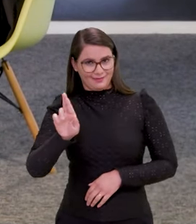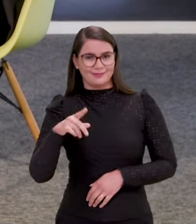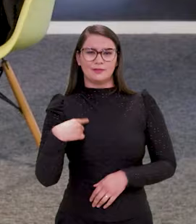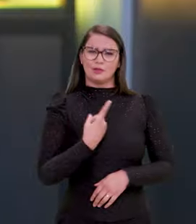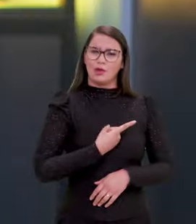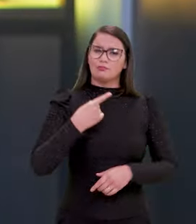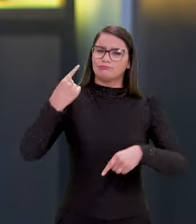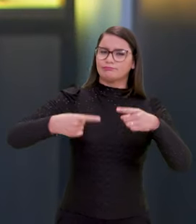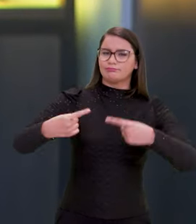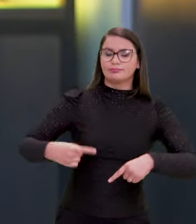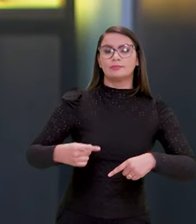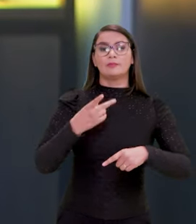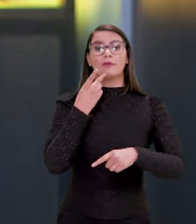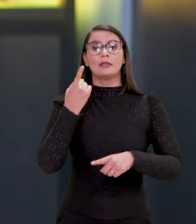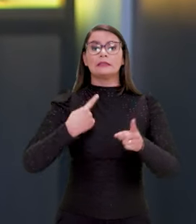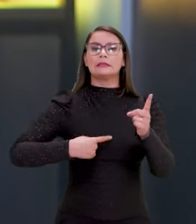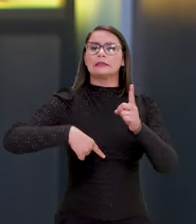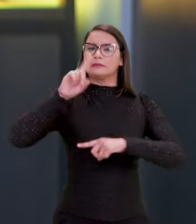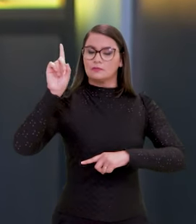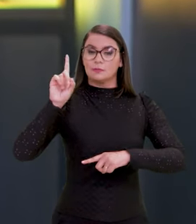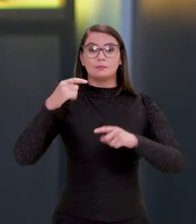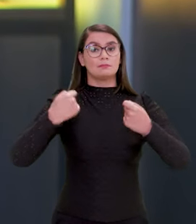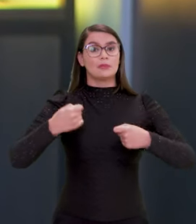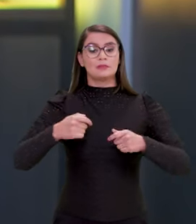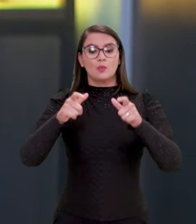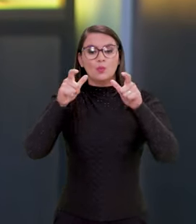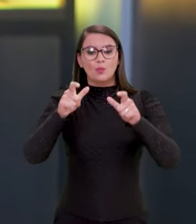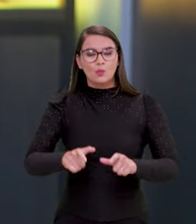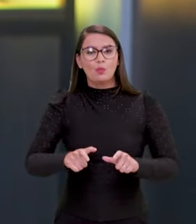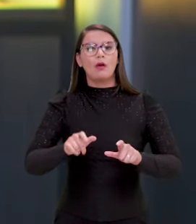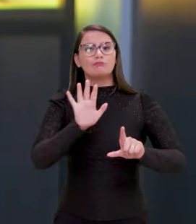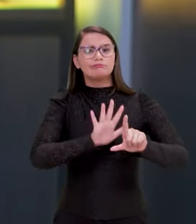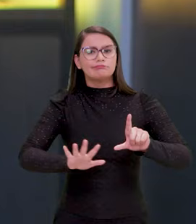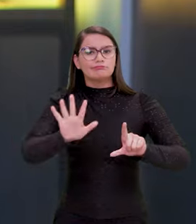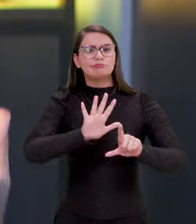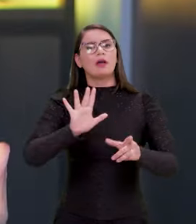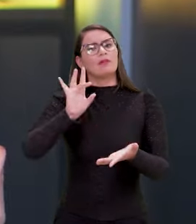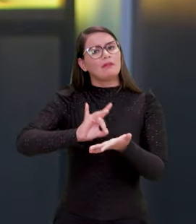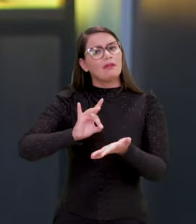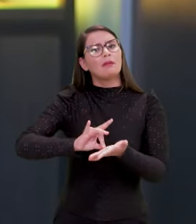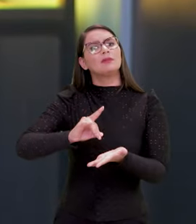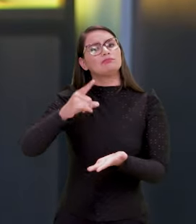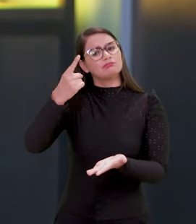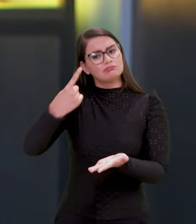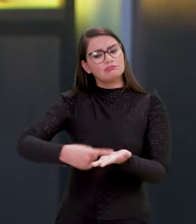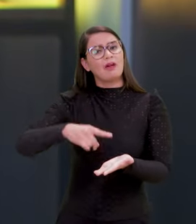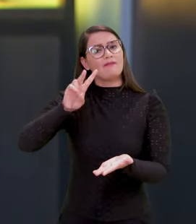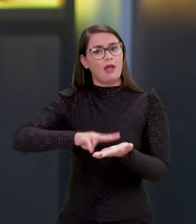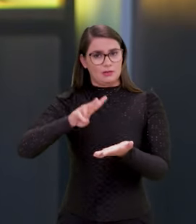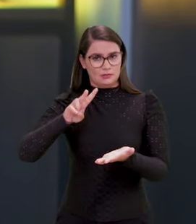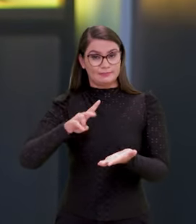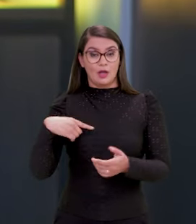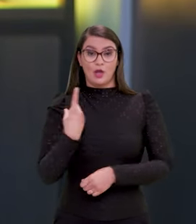discutindo a questão de transformação, você precisa de ter um lugar que de fato habilite. A gente costuma